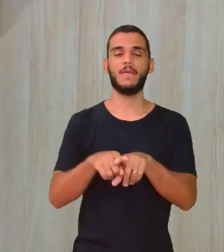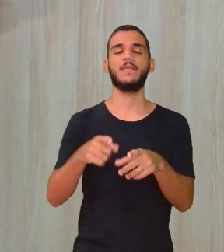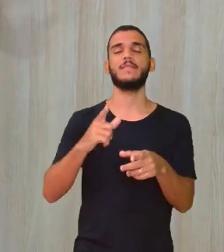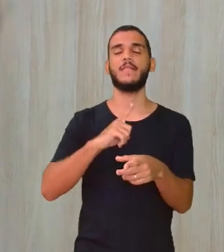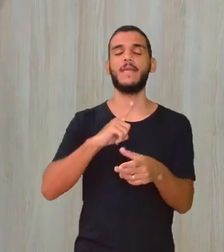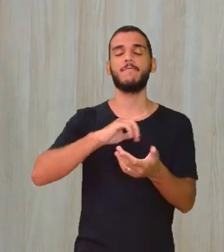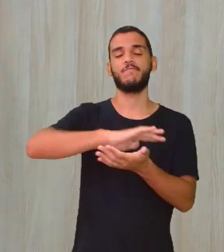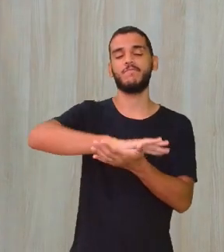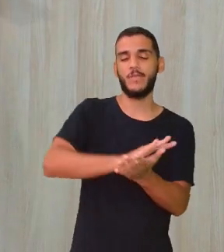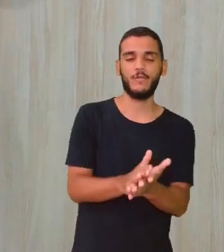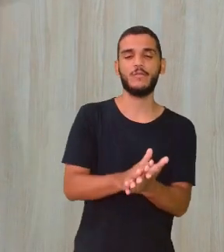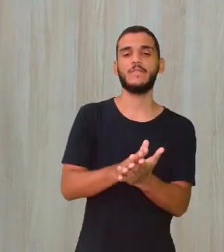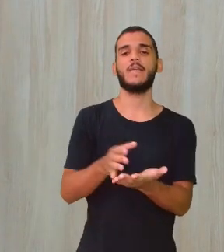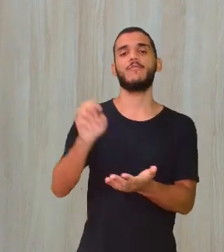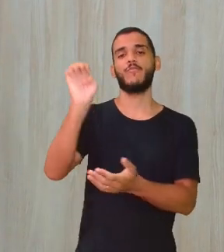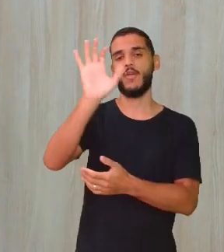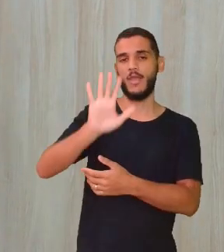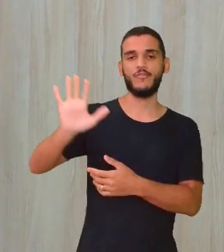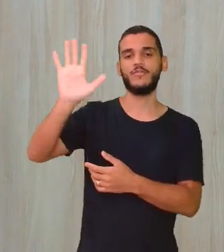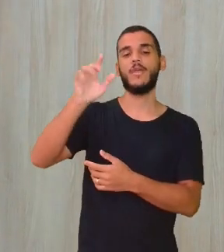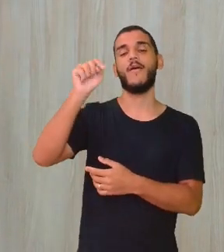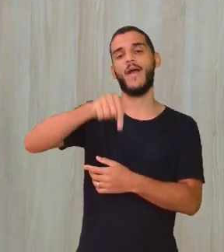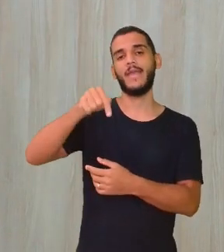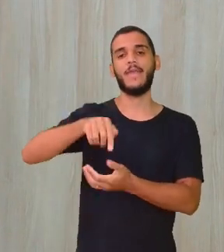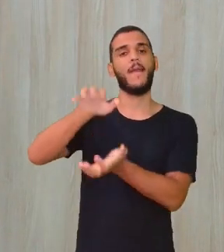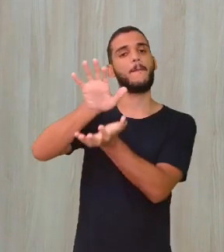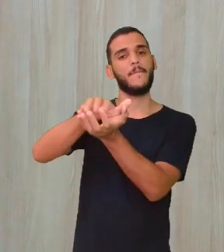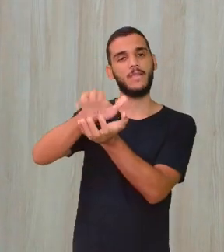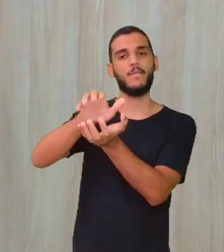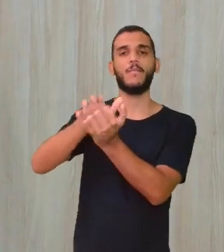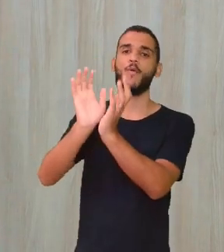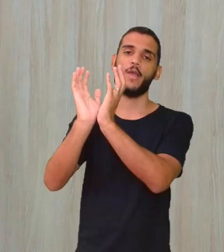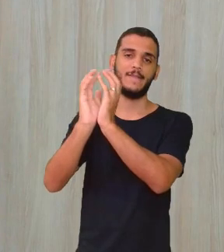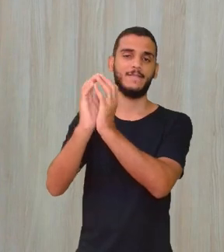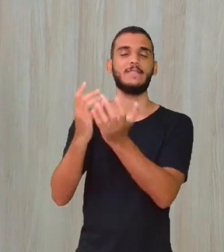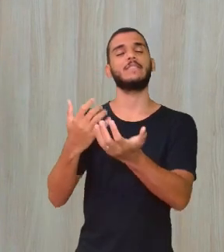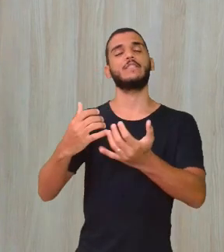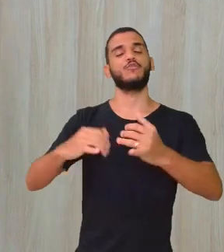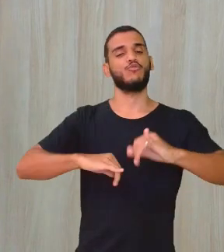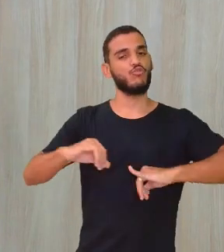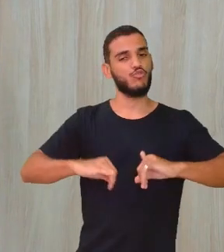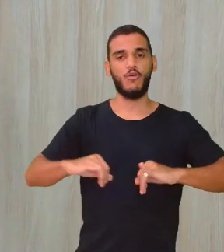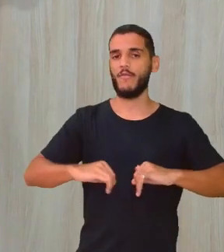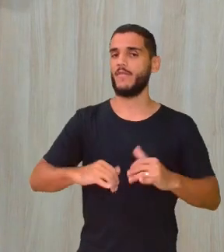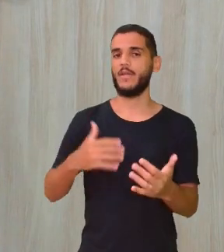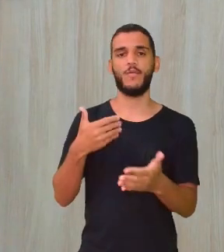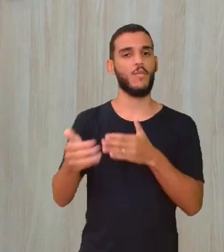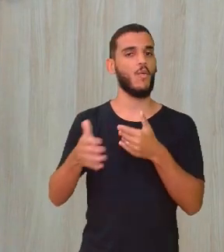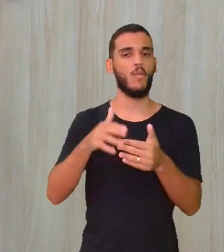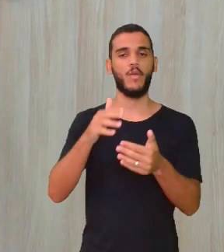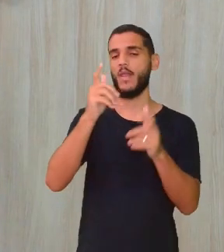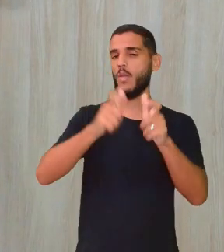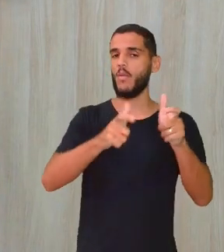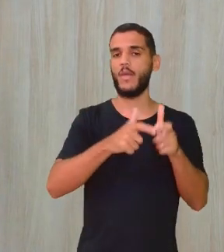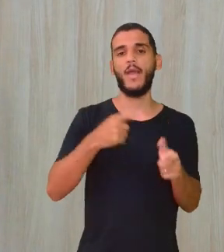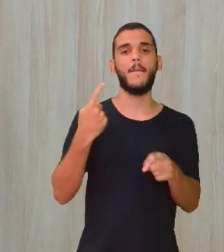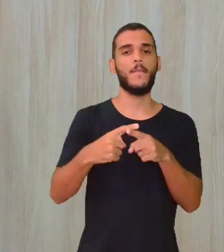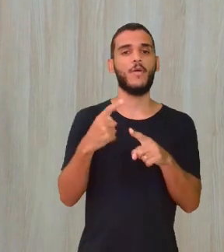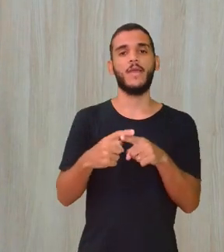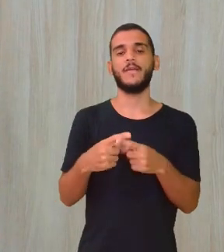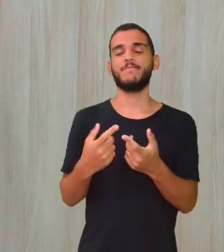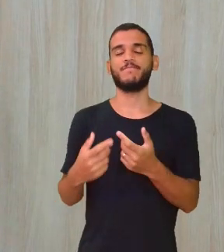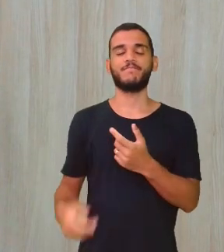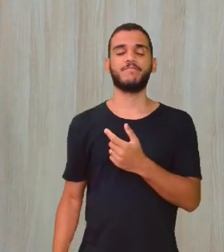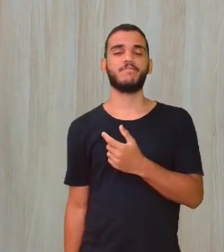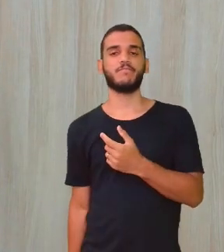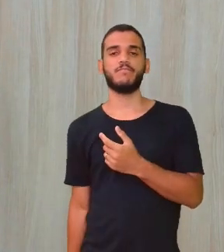pernambucano, enquanto recifense, a gente percebe esse preconceito independente da variação que a gente usa. É só